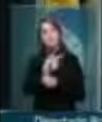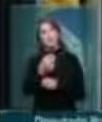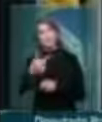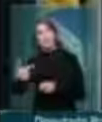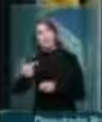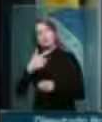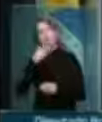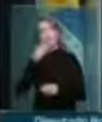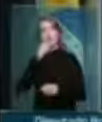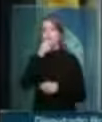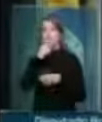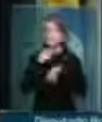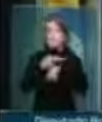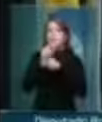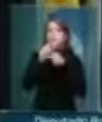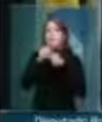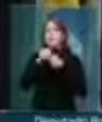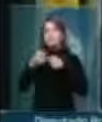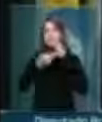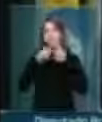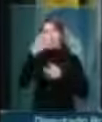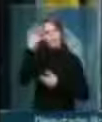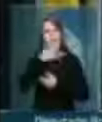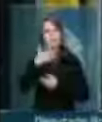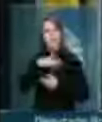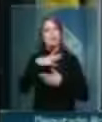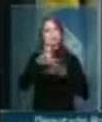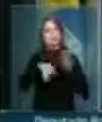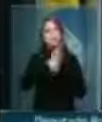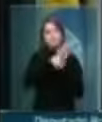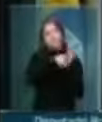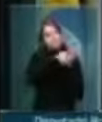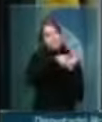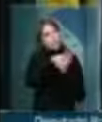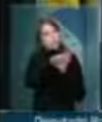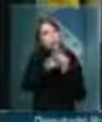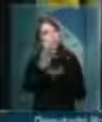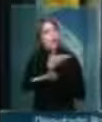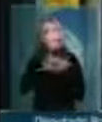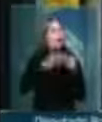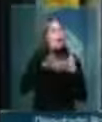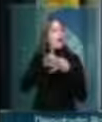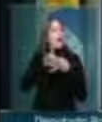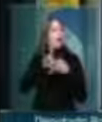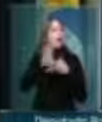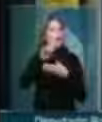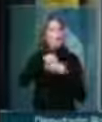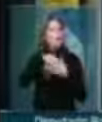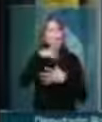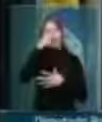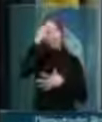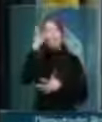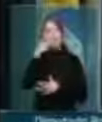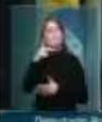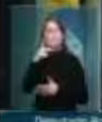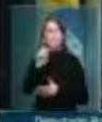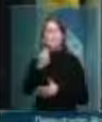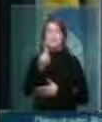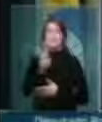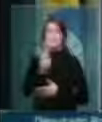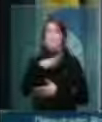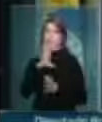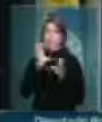quando ela ainda buscava fazer um jornalismo sério, apurou o envolvimento de tucanos de alta plumagem